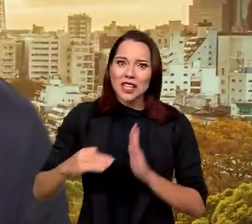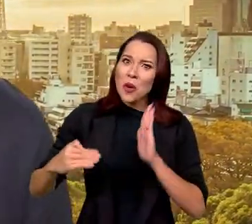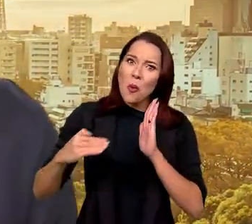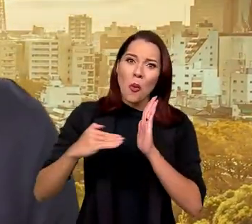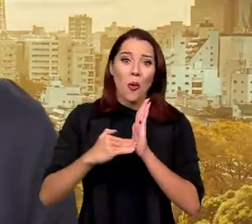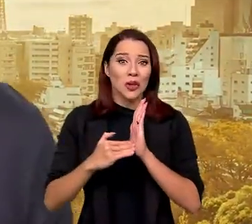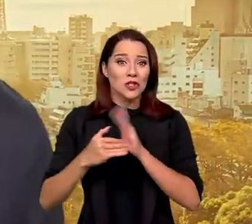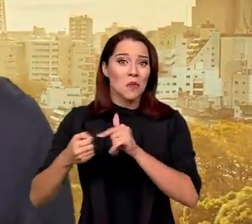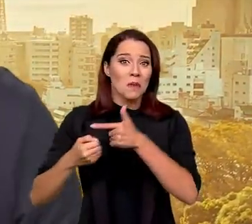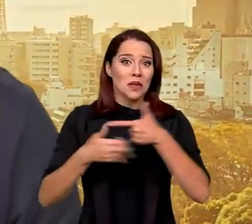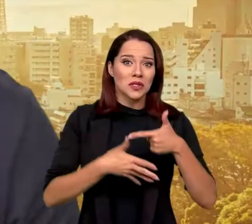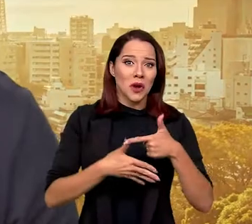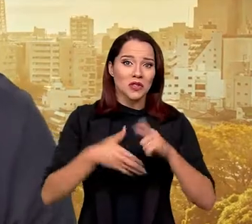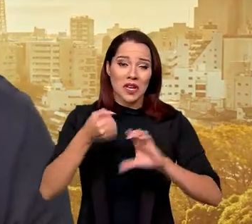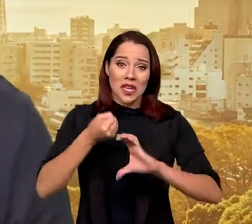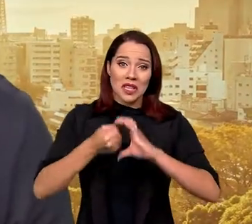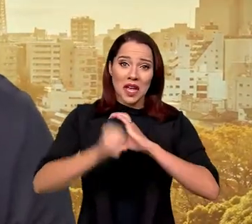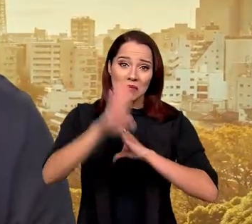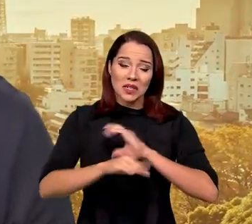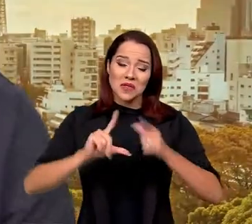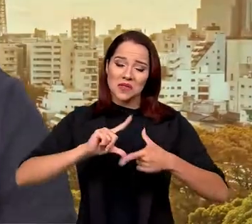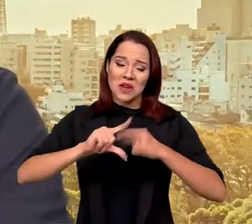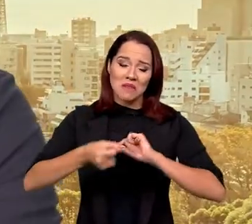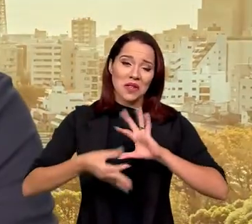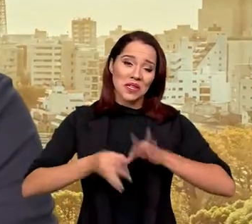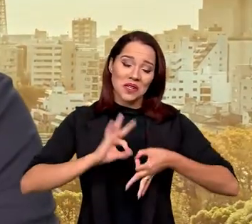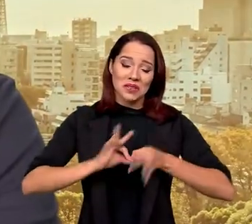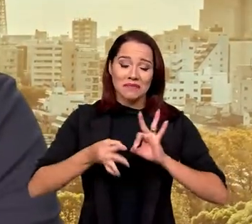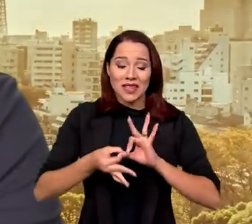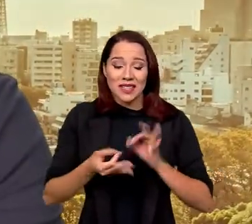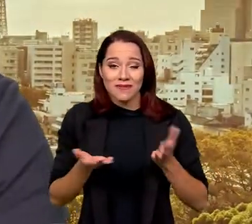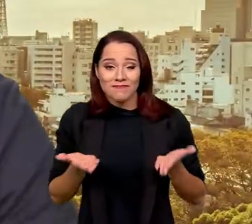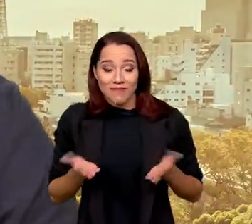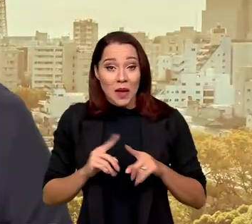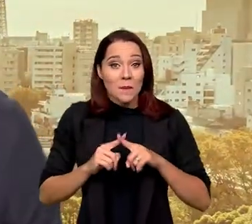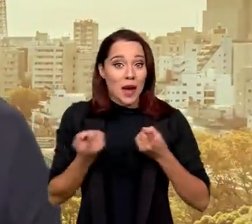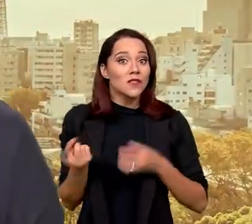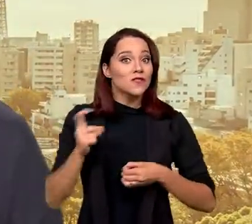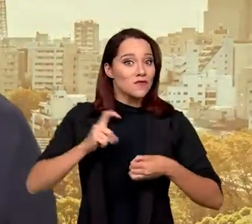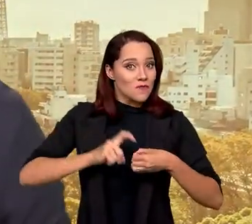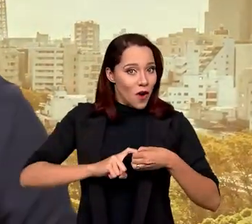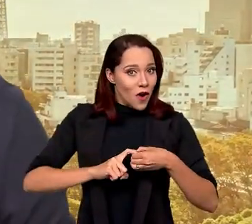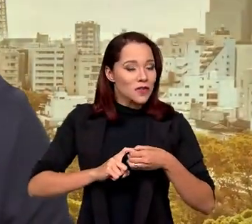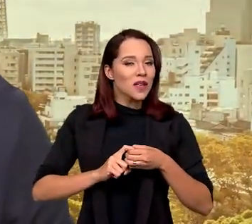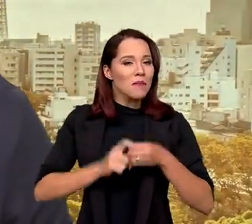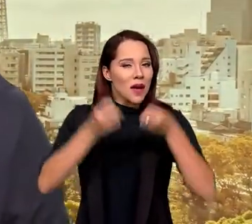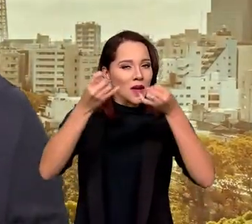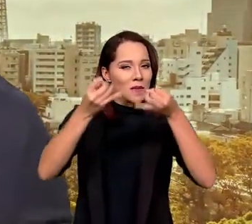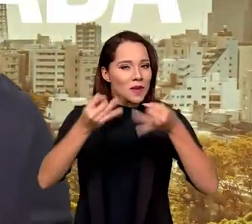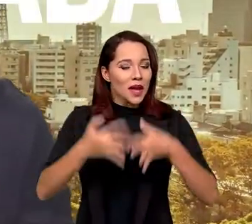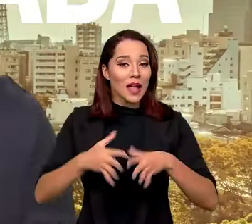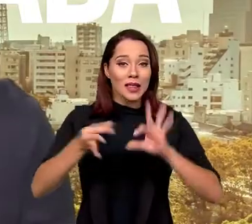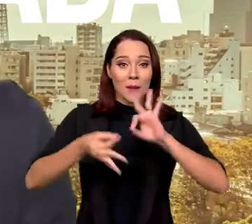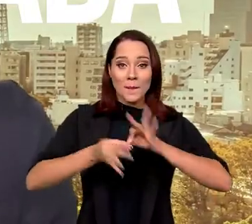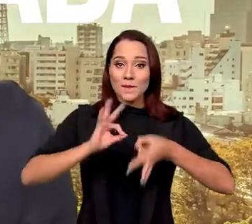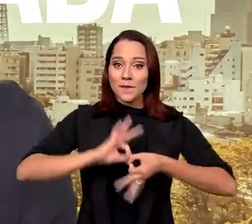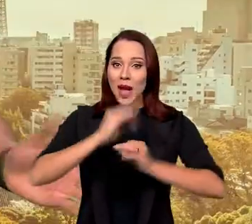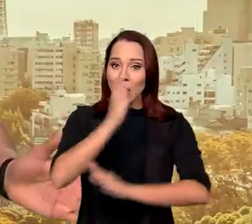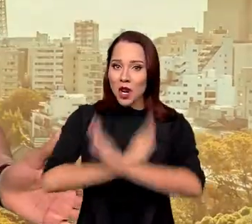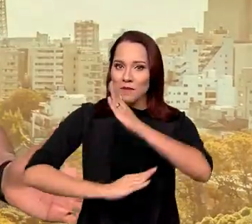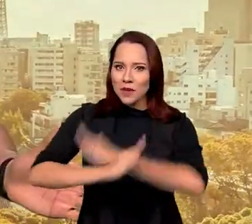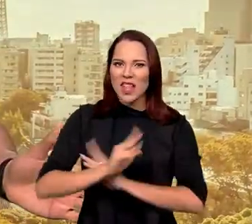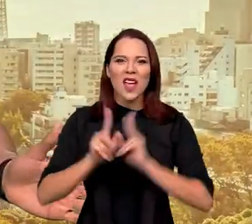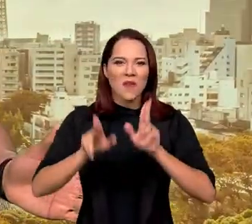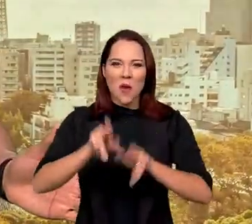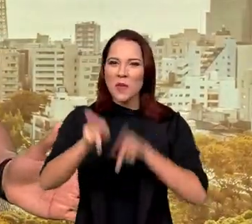o nosso último episódio do EBC em Tóquio nas Olimpíadas. Mas a gente volta pra falar de Paralimpíada, viu?